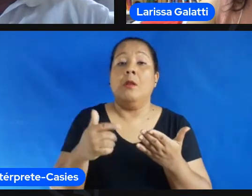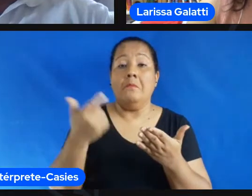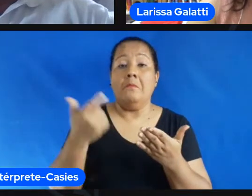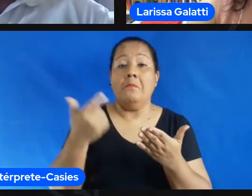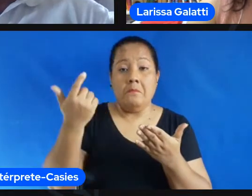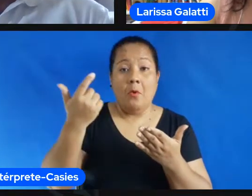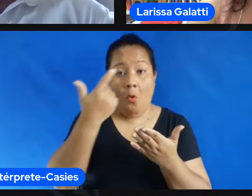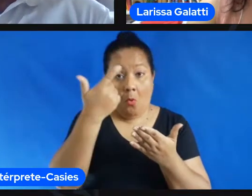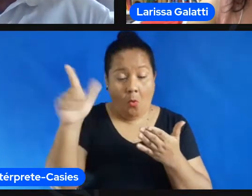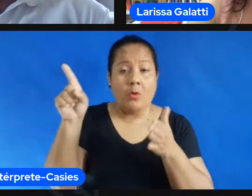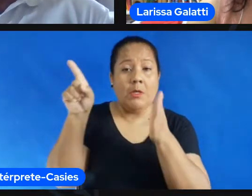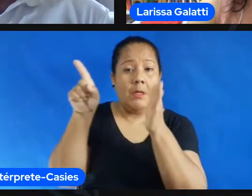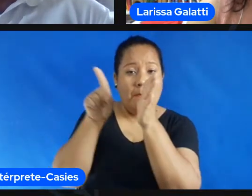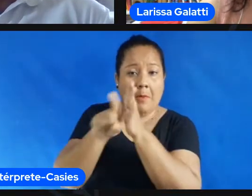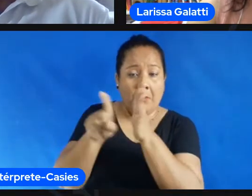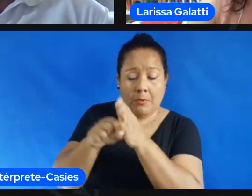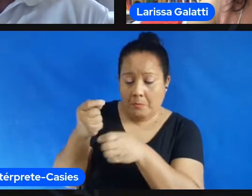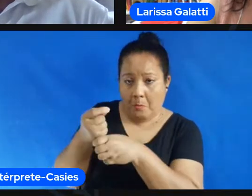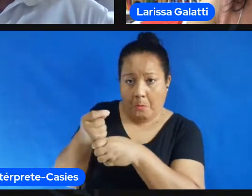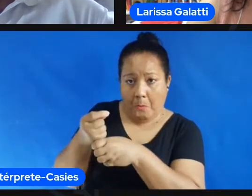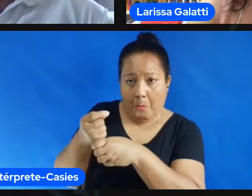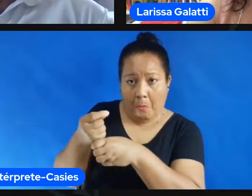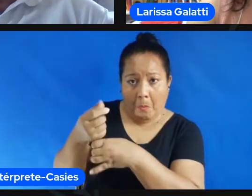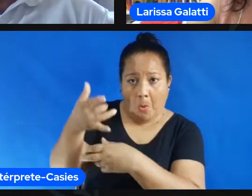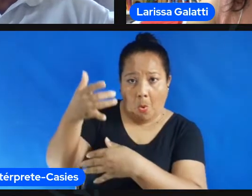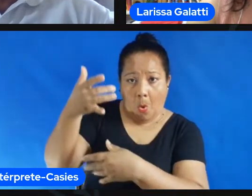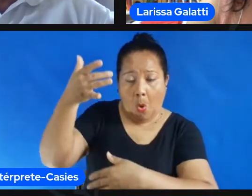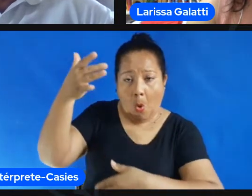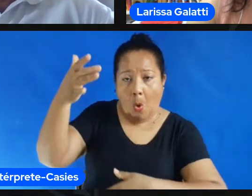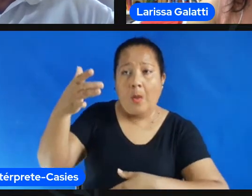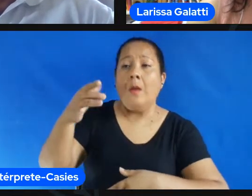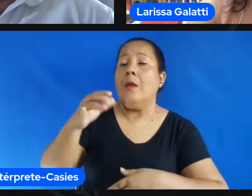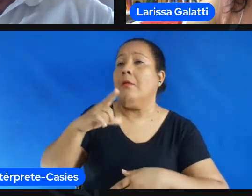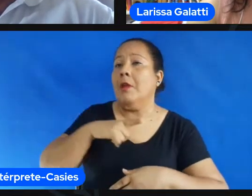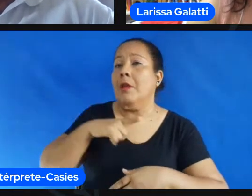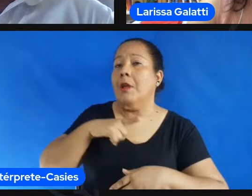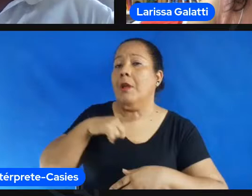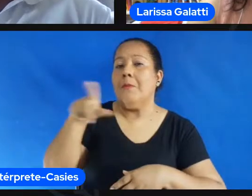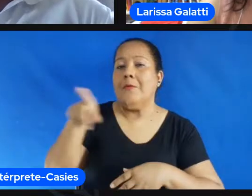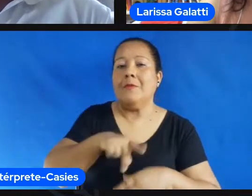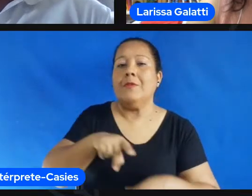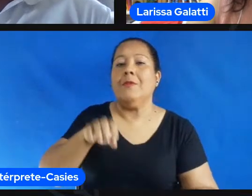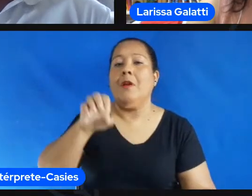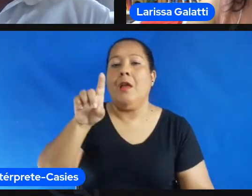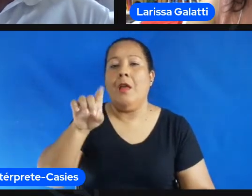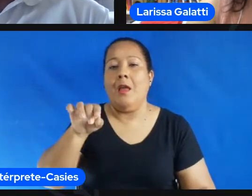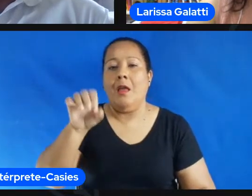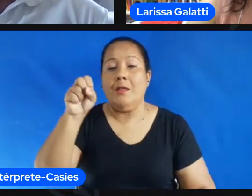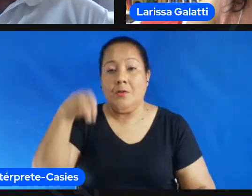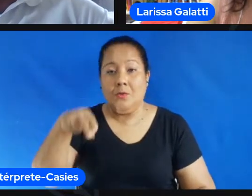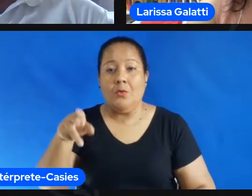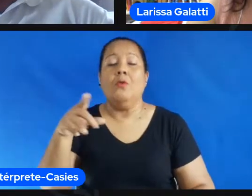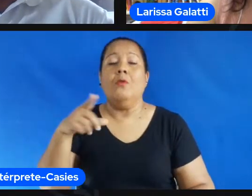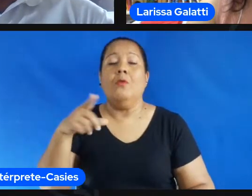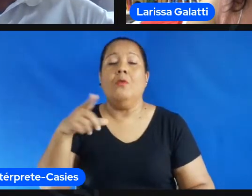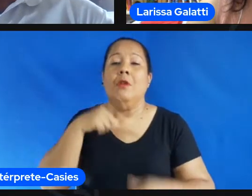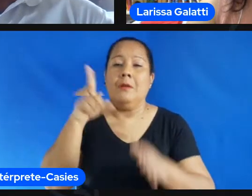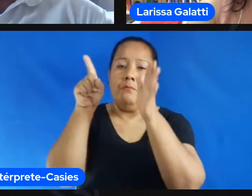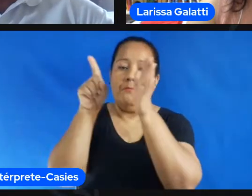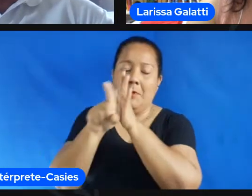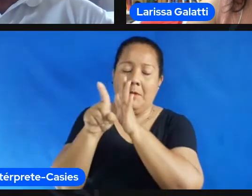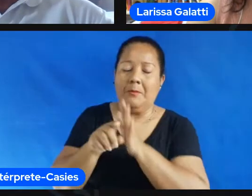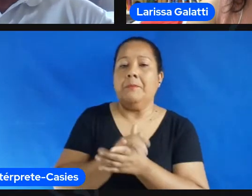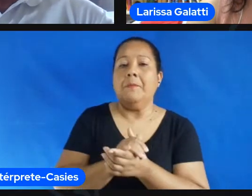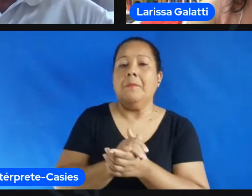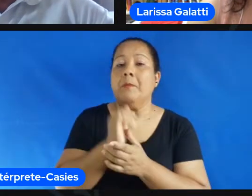nossos ouvintes aqui principalmente o professor Ederson também está nos ouvindo né então ele colocou a pedagogia do